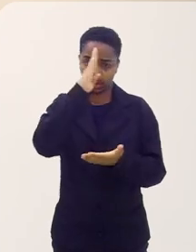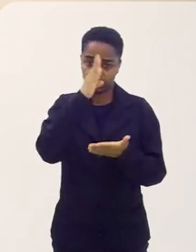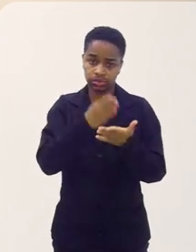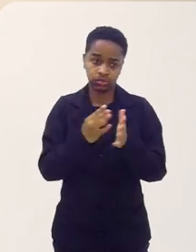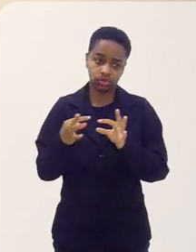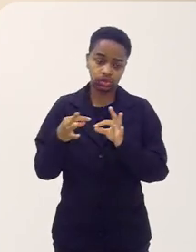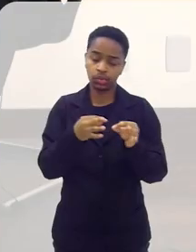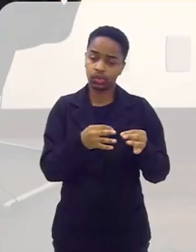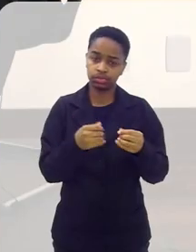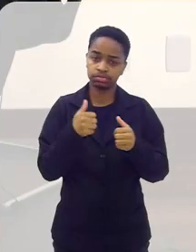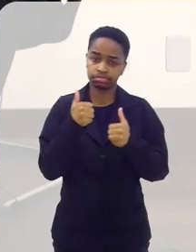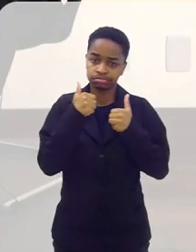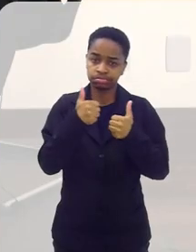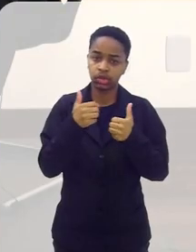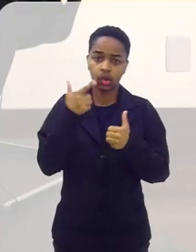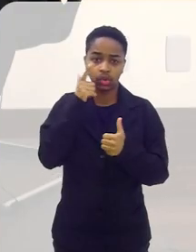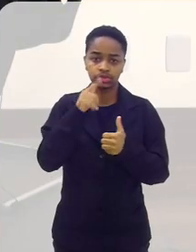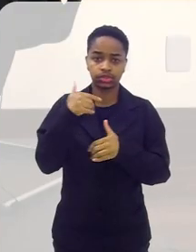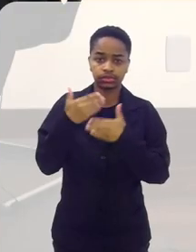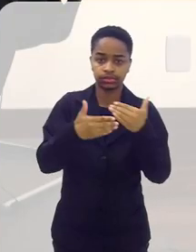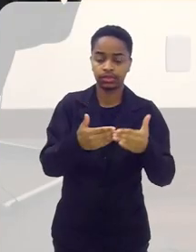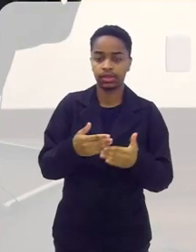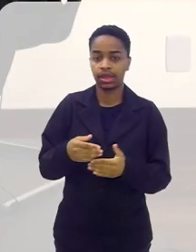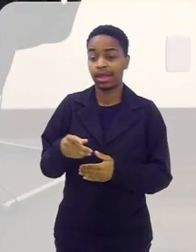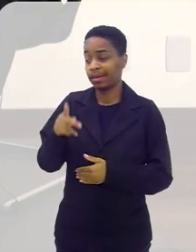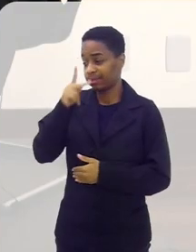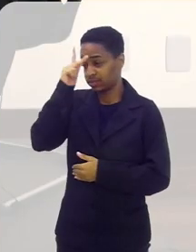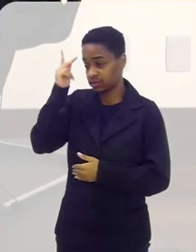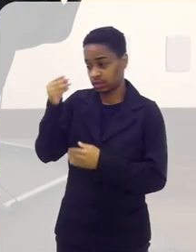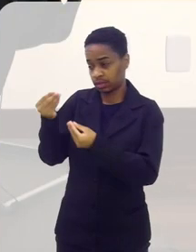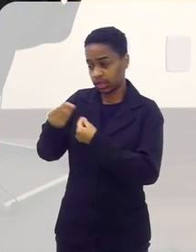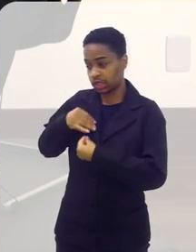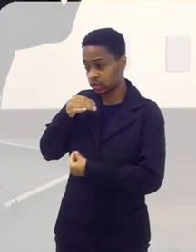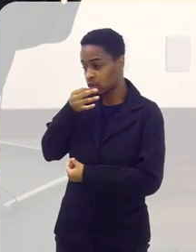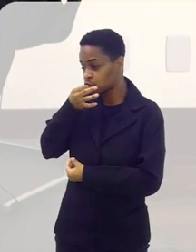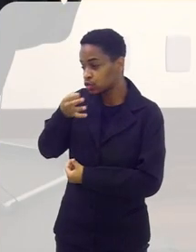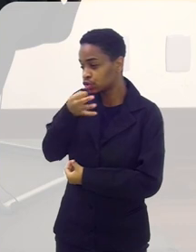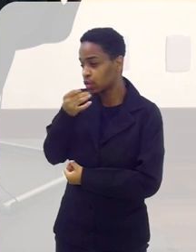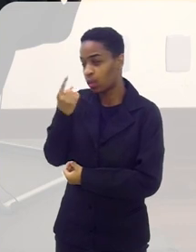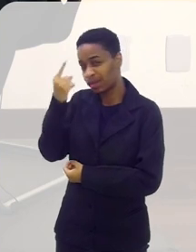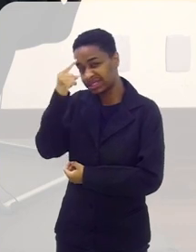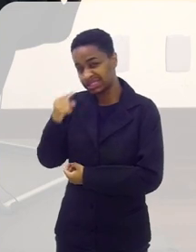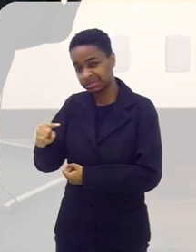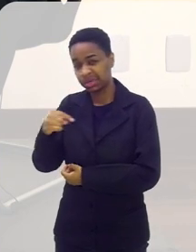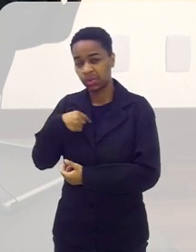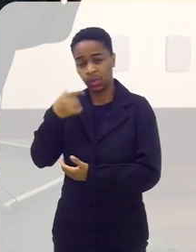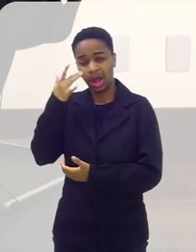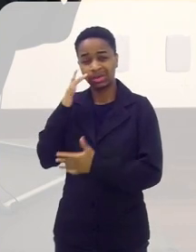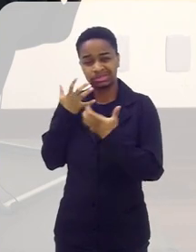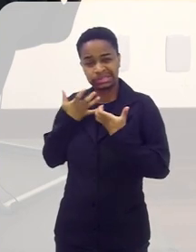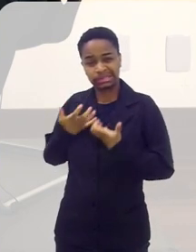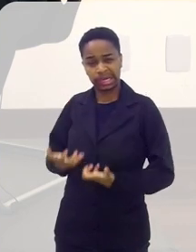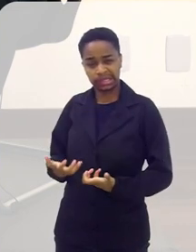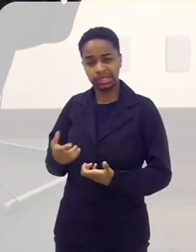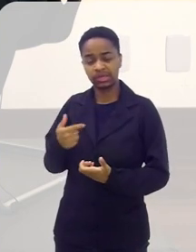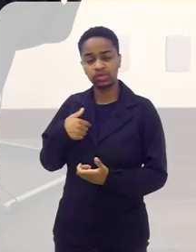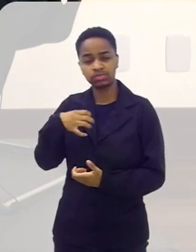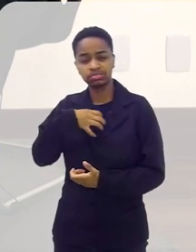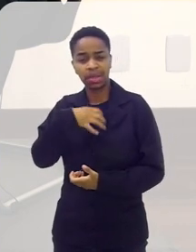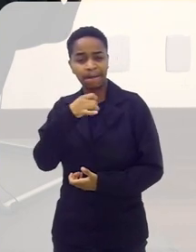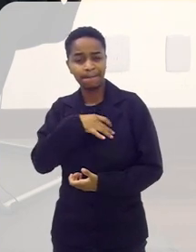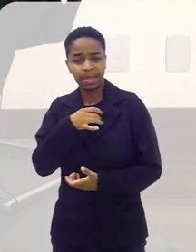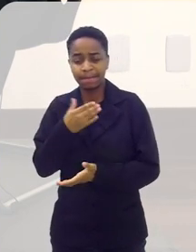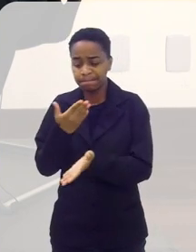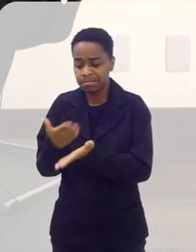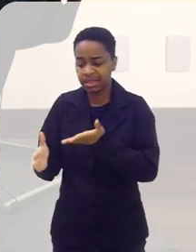muito produtivo para todos. Me ofereceram um formato de uma semana. Eu achei cansativo. Eu